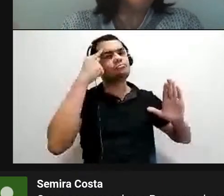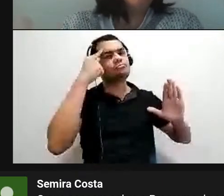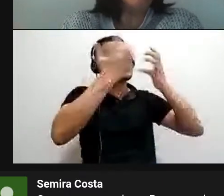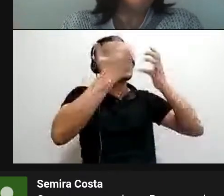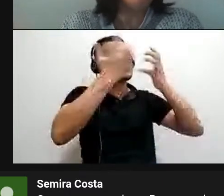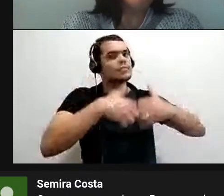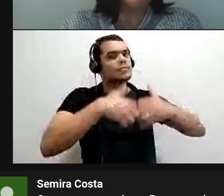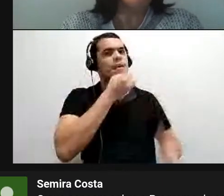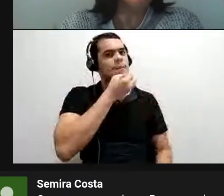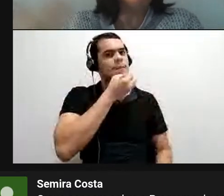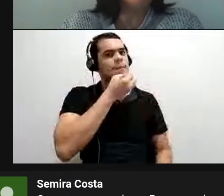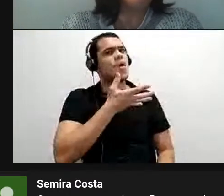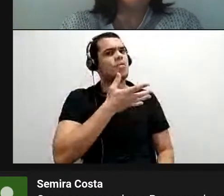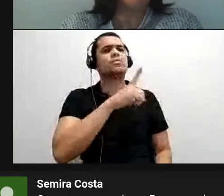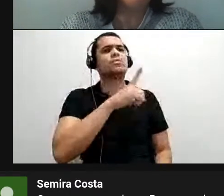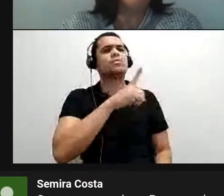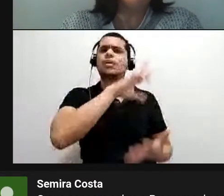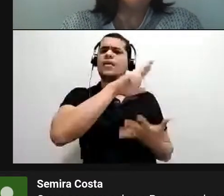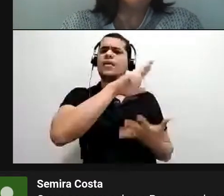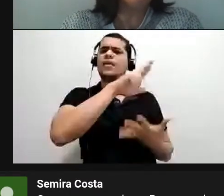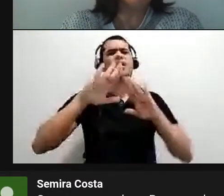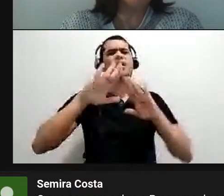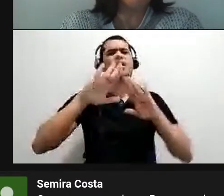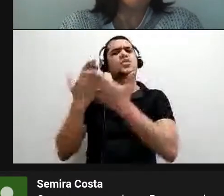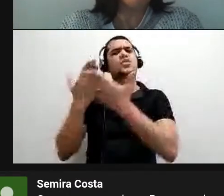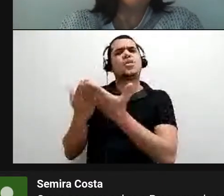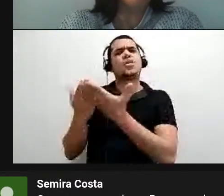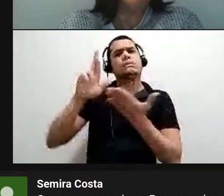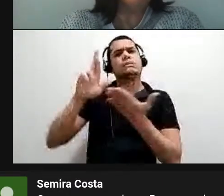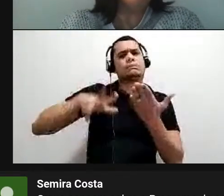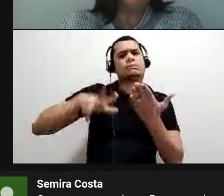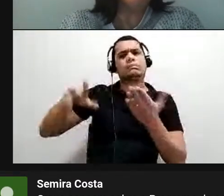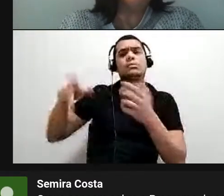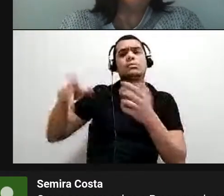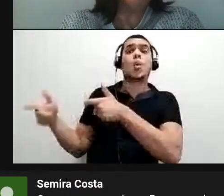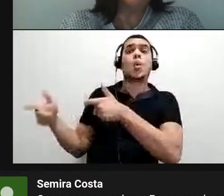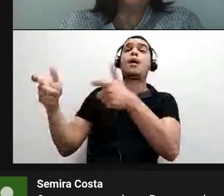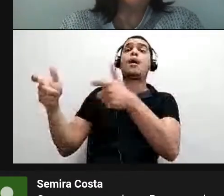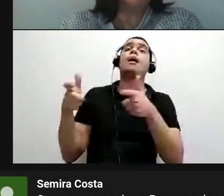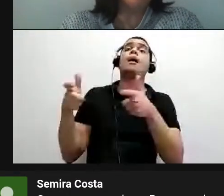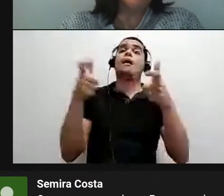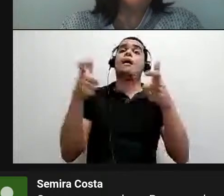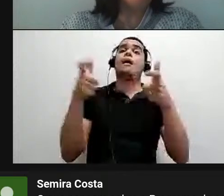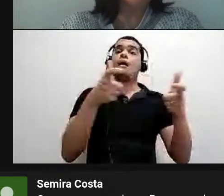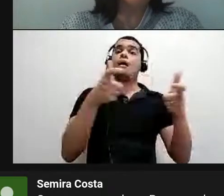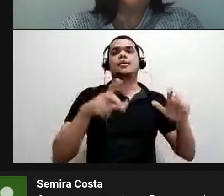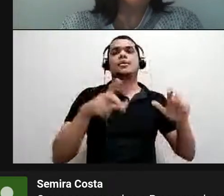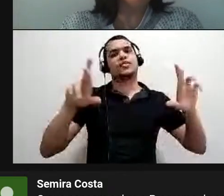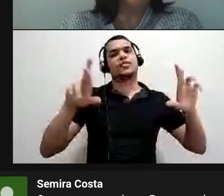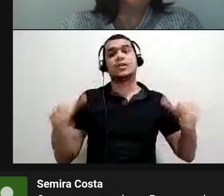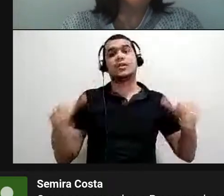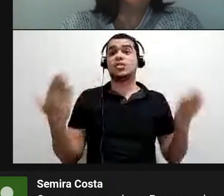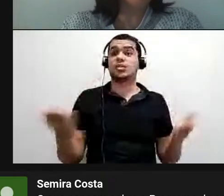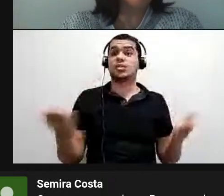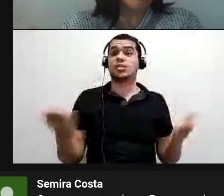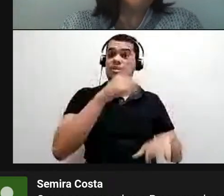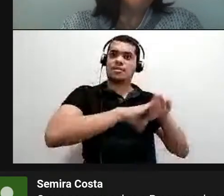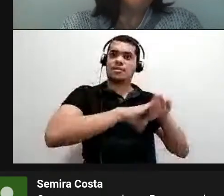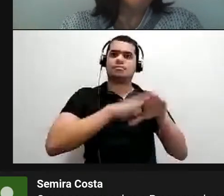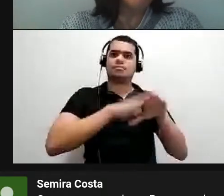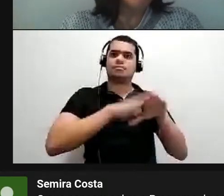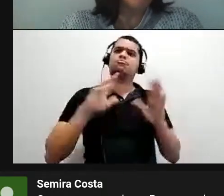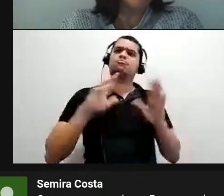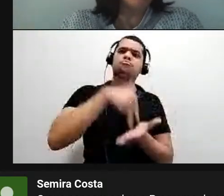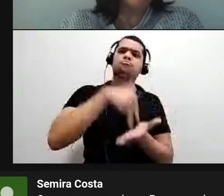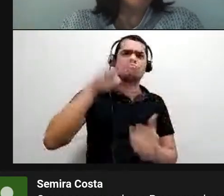escolas diferentes em lugares diferentes, né? Então, você chegar e pensar que você vai levar